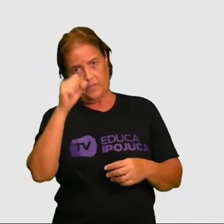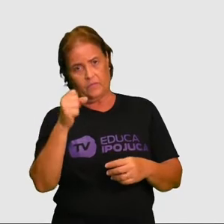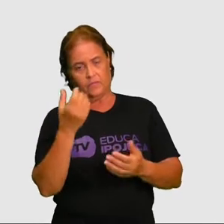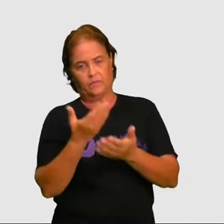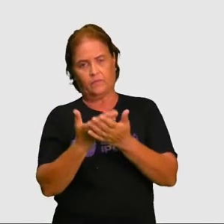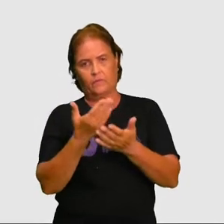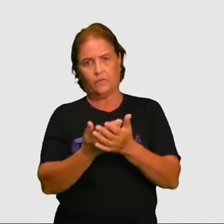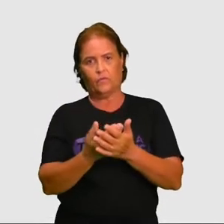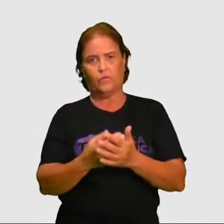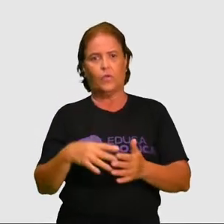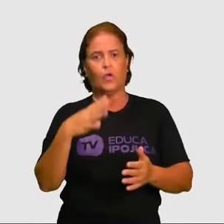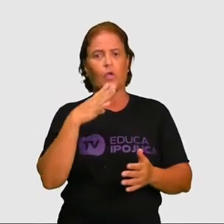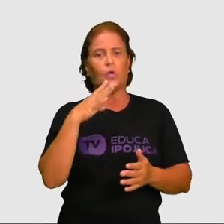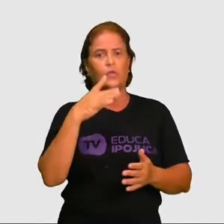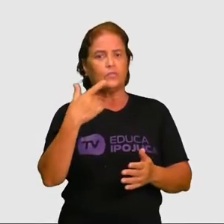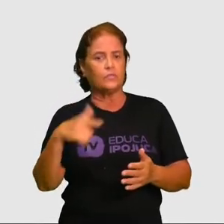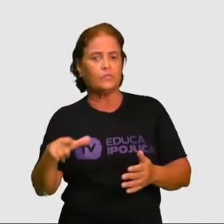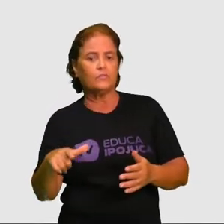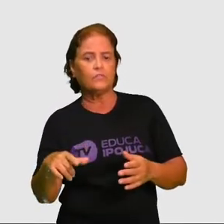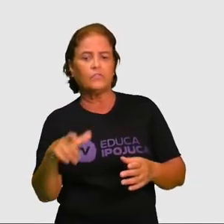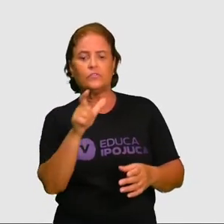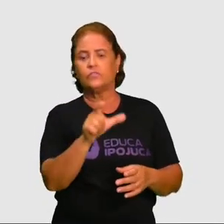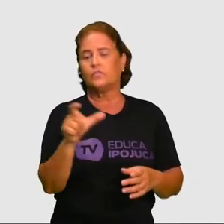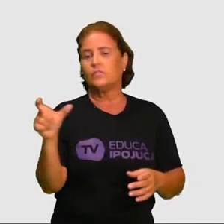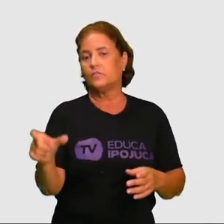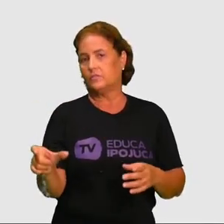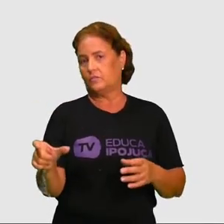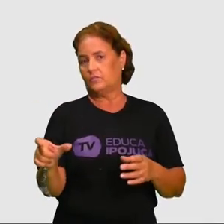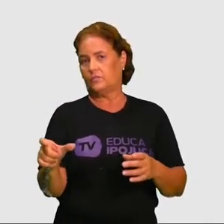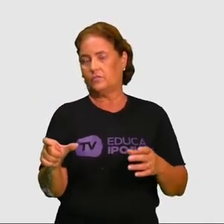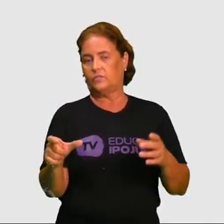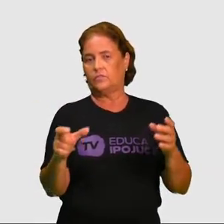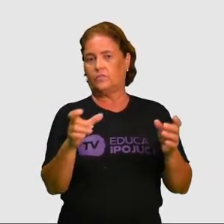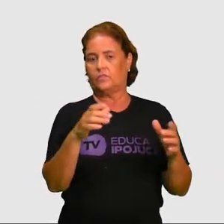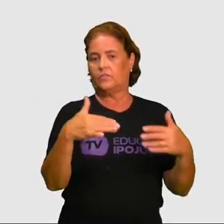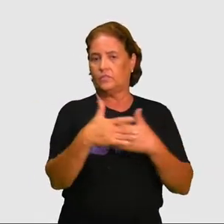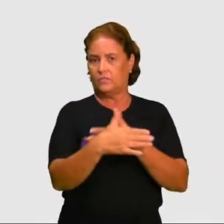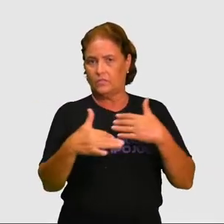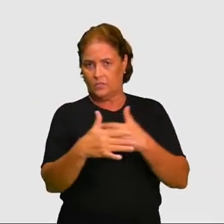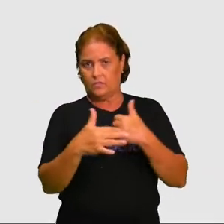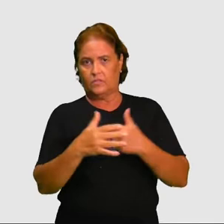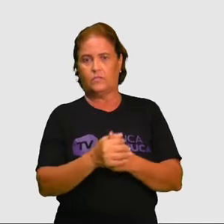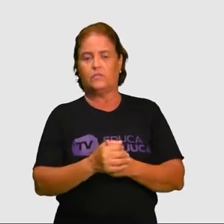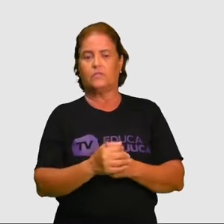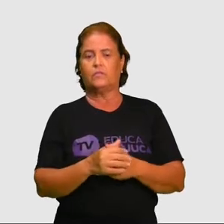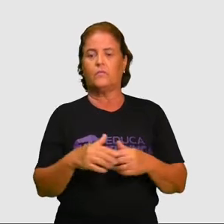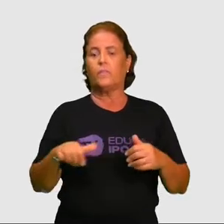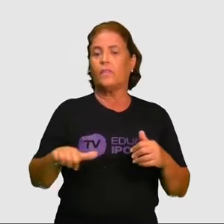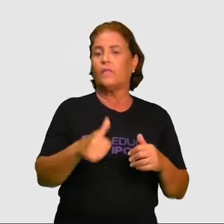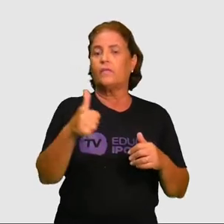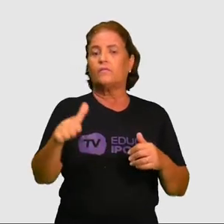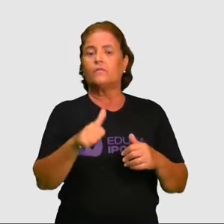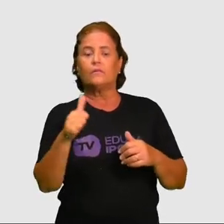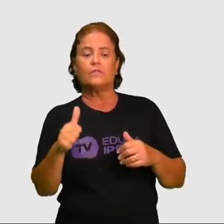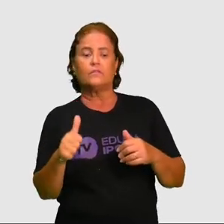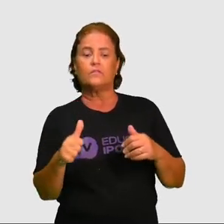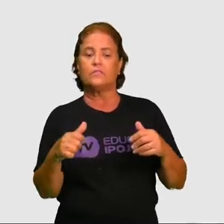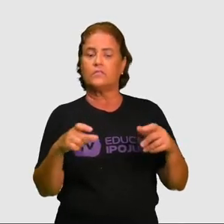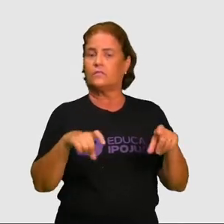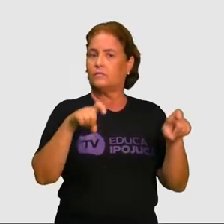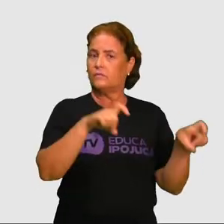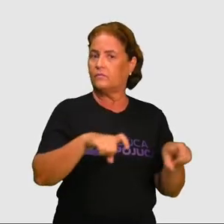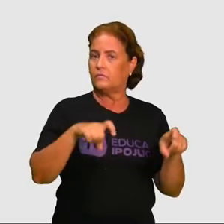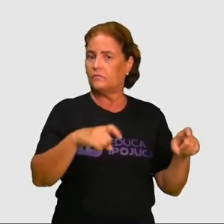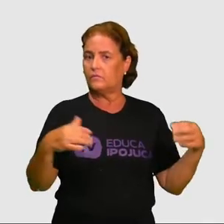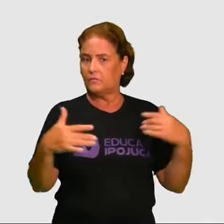Reconhecer as características da cidade, analisar as interações entre a mesma e o campo e entre outras cidades da